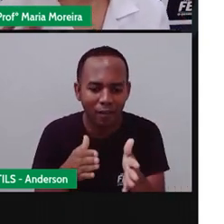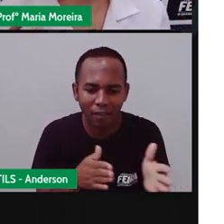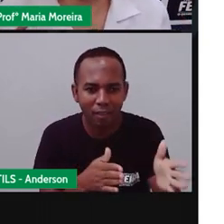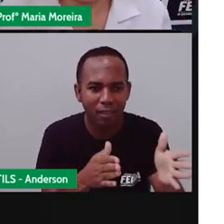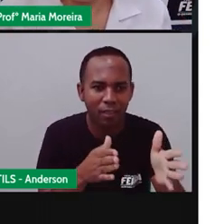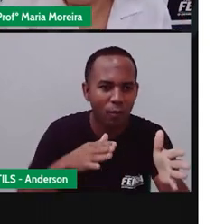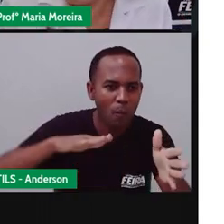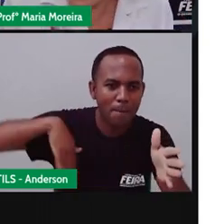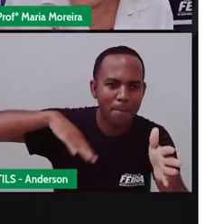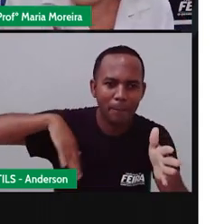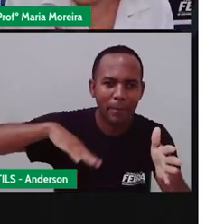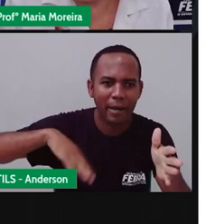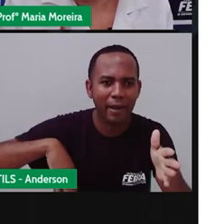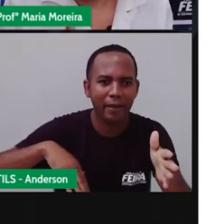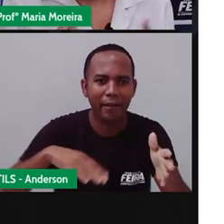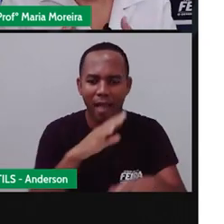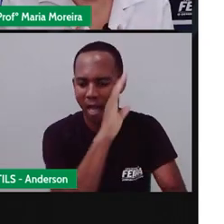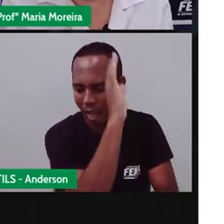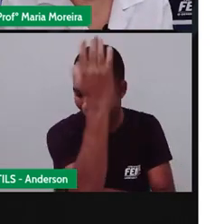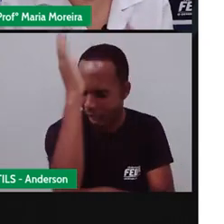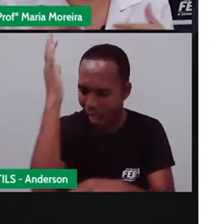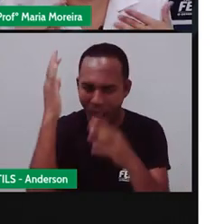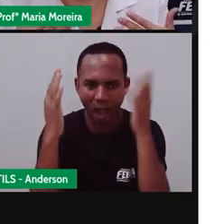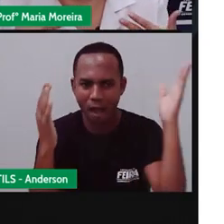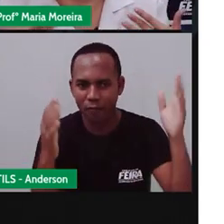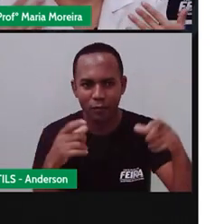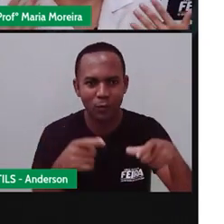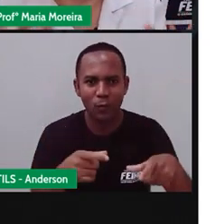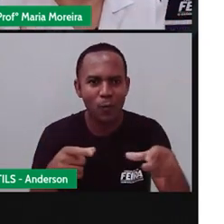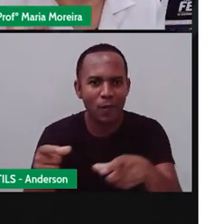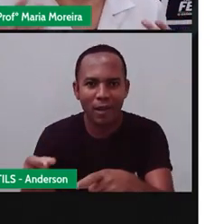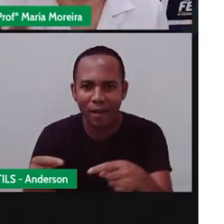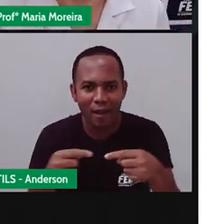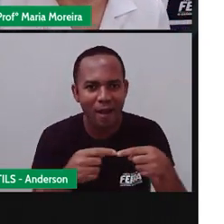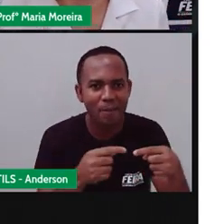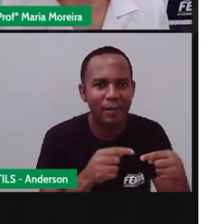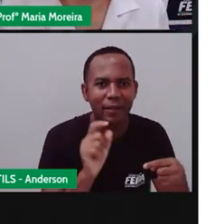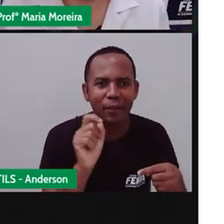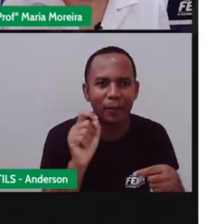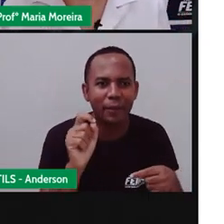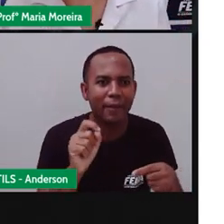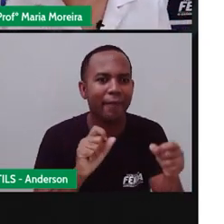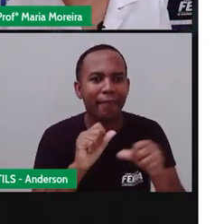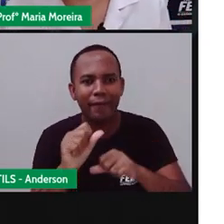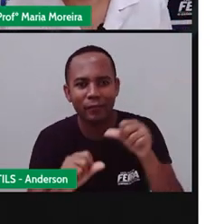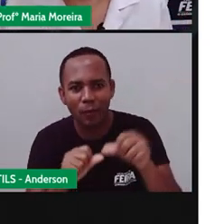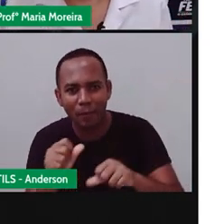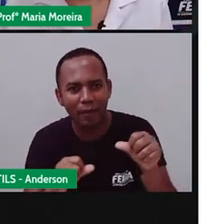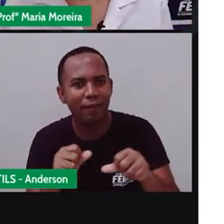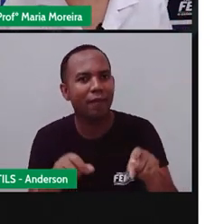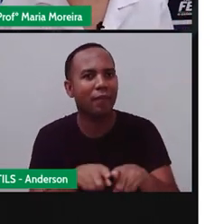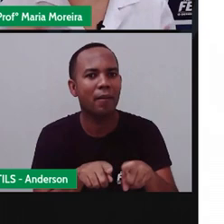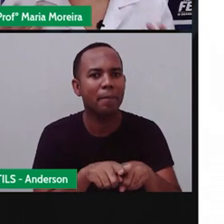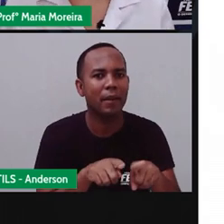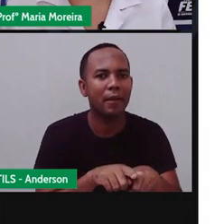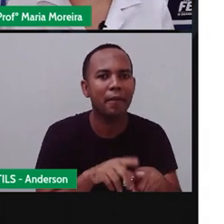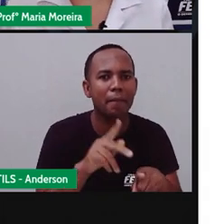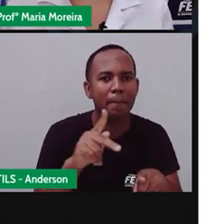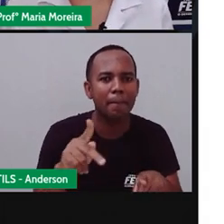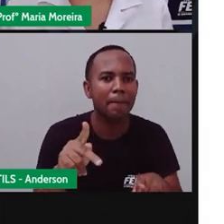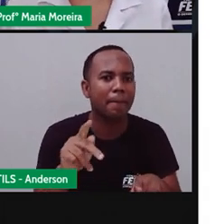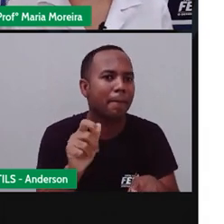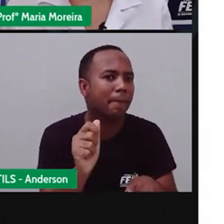O que vocês conhecem? Um parque? Bom, existem paisagens transformadas pelos homens? Quais são as